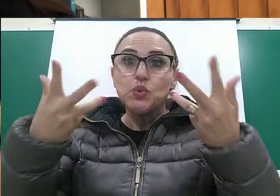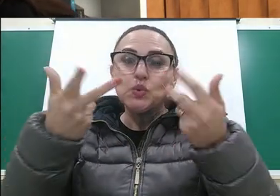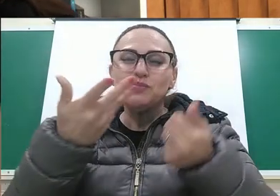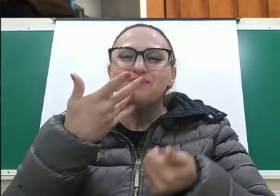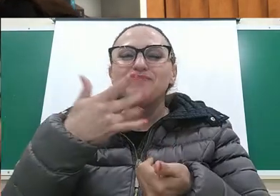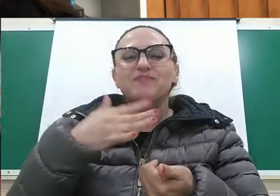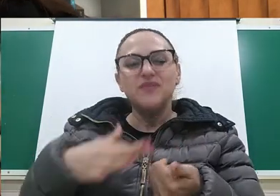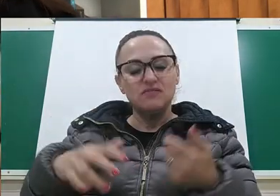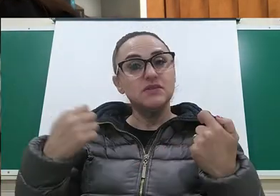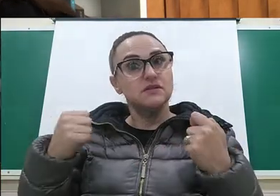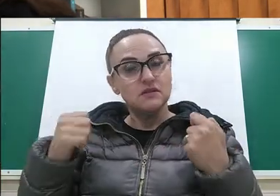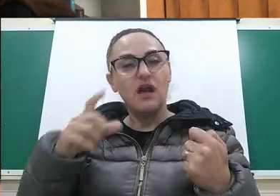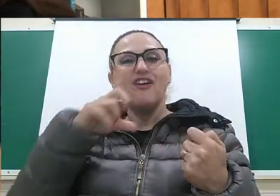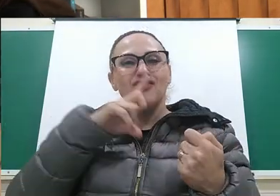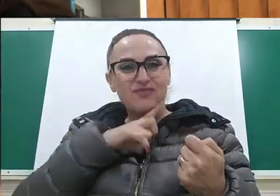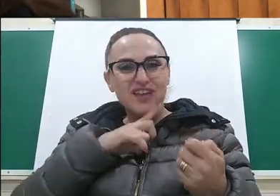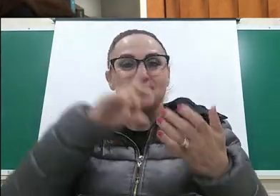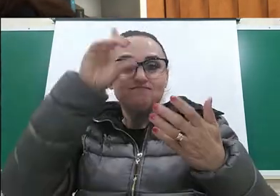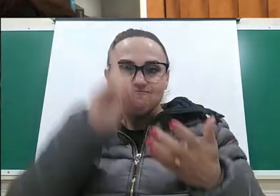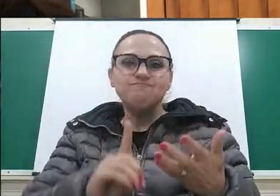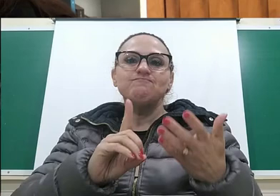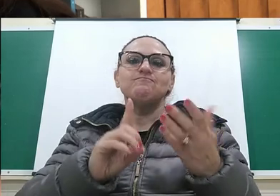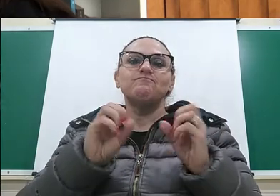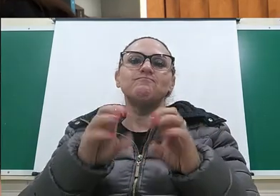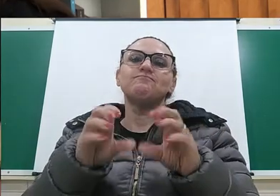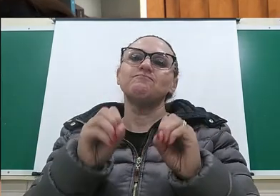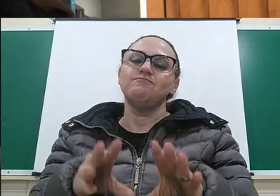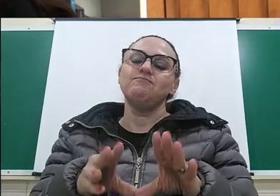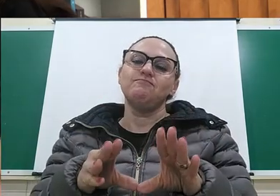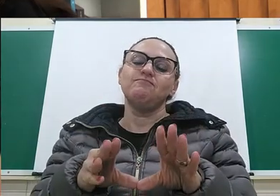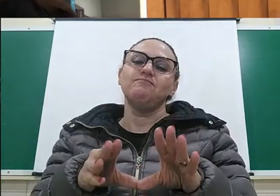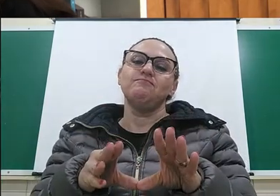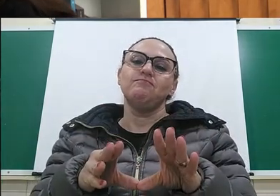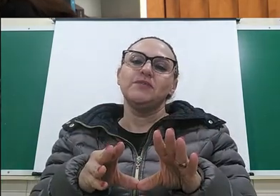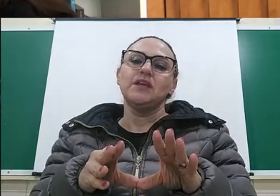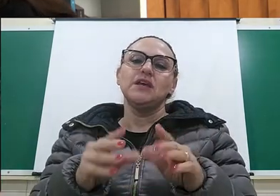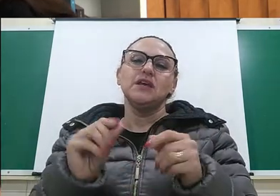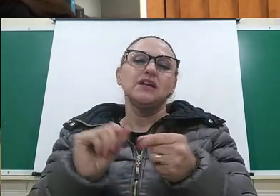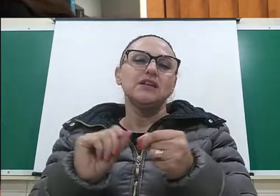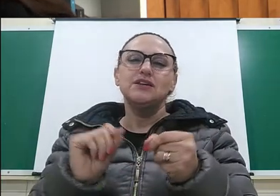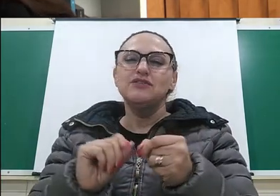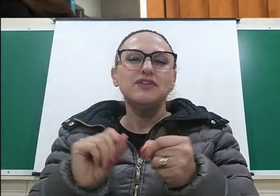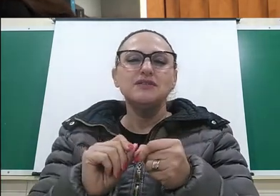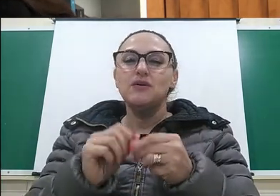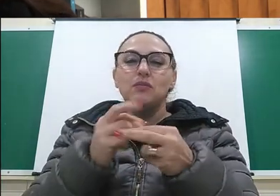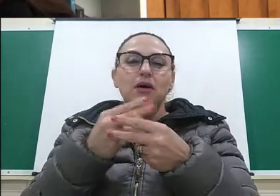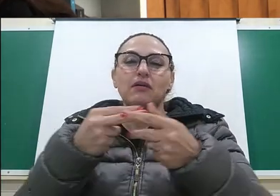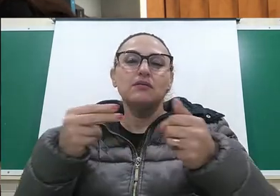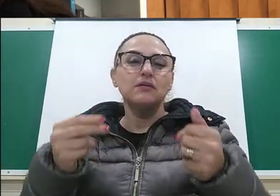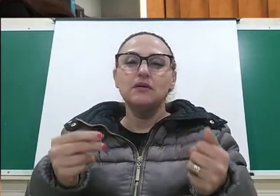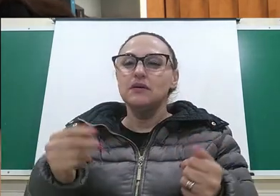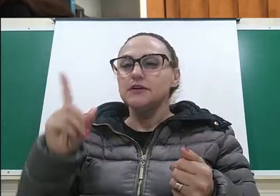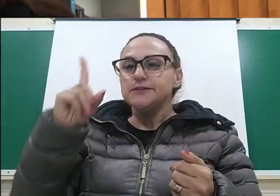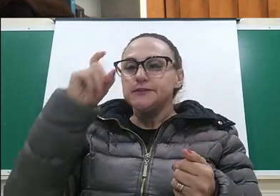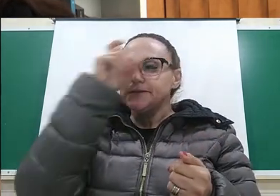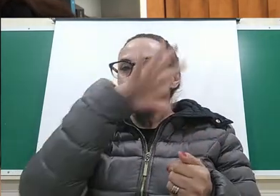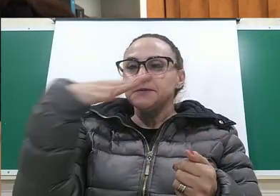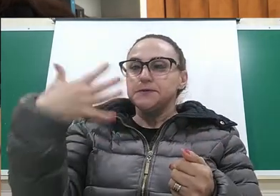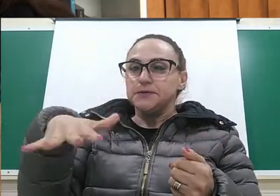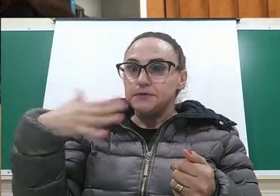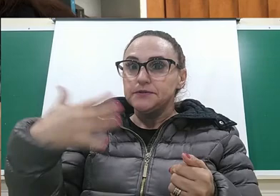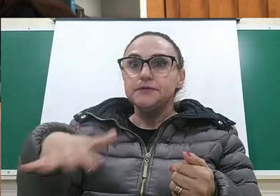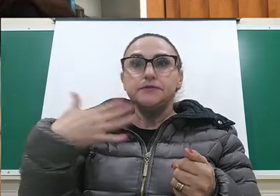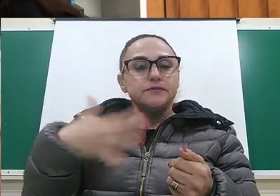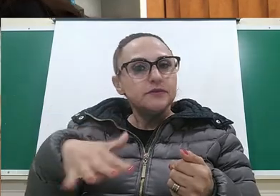deveriam ter acesso a uma educação que não precisasse com que elas fizessem esforços sobre-humanos, né, para ter